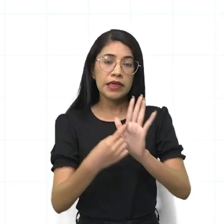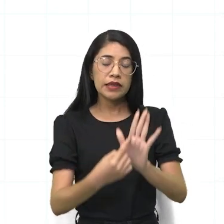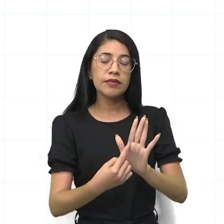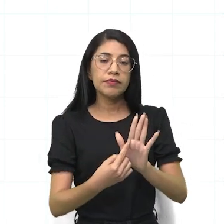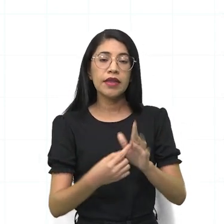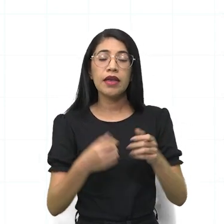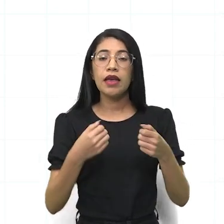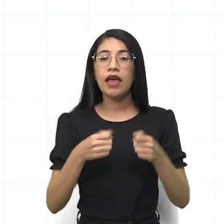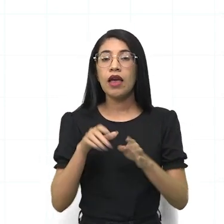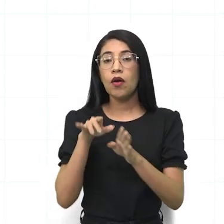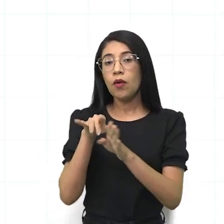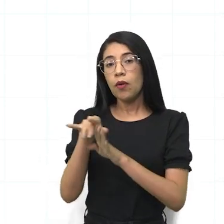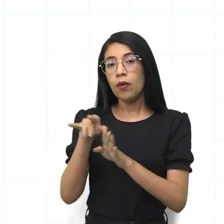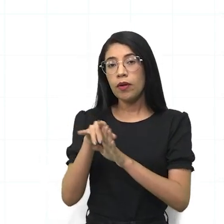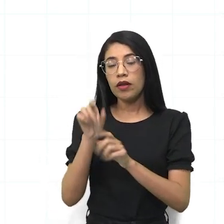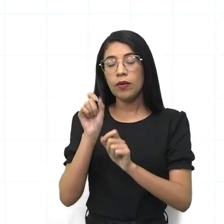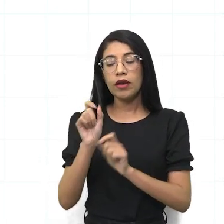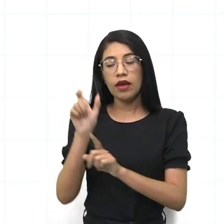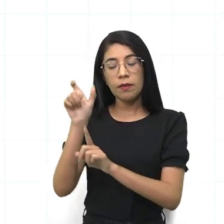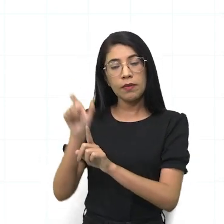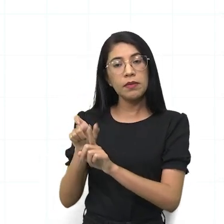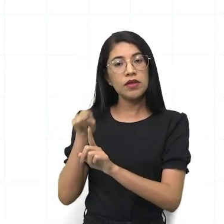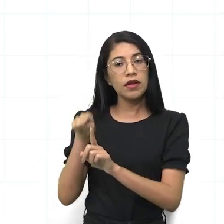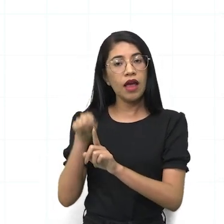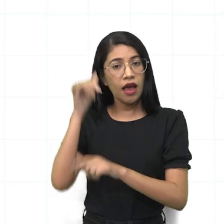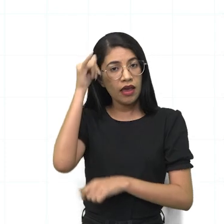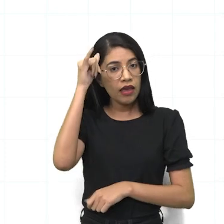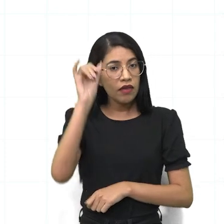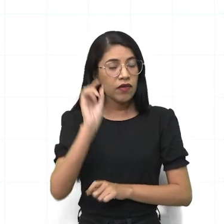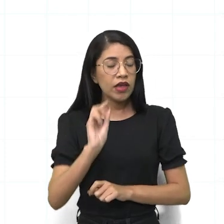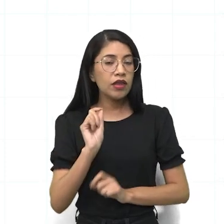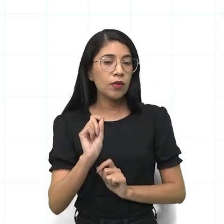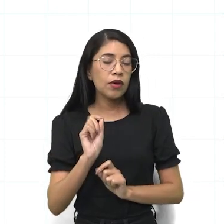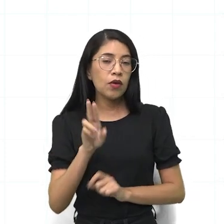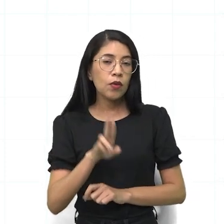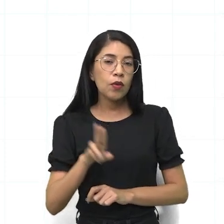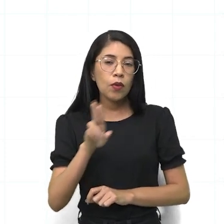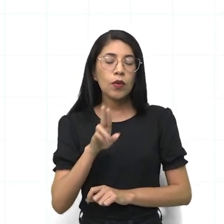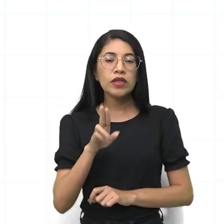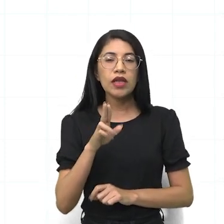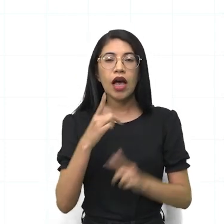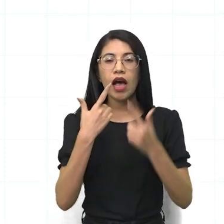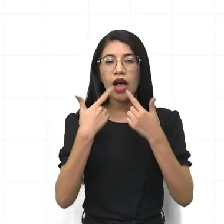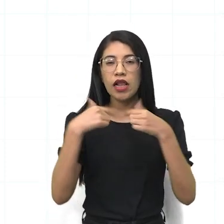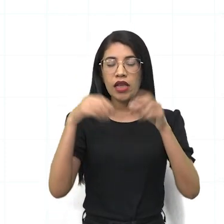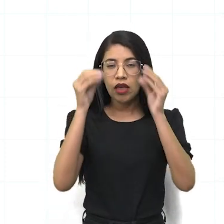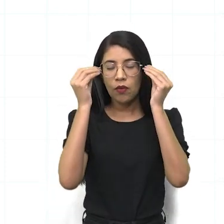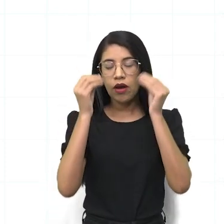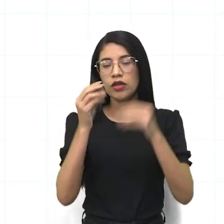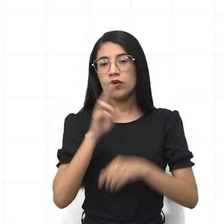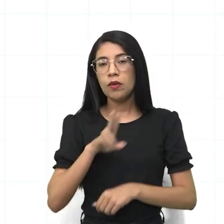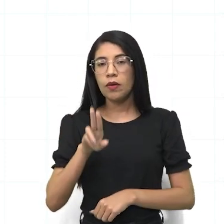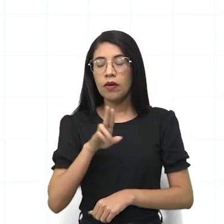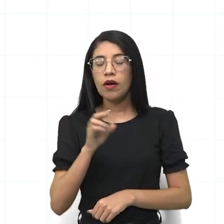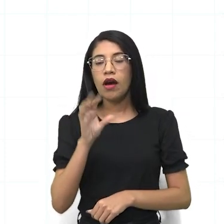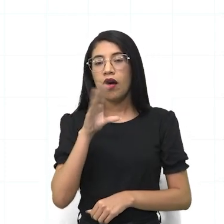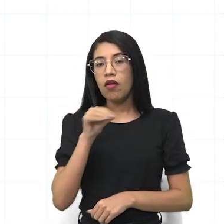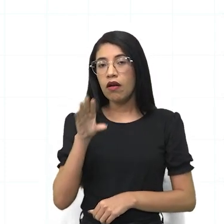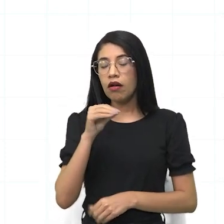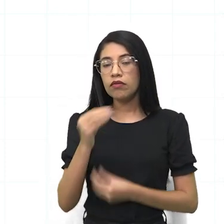que o apresentador, né, o expositor, evite certos usos de linguagem oral, tá?